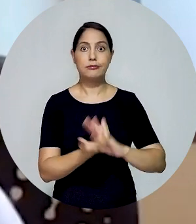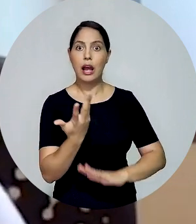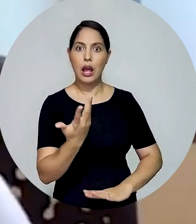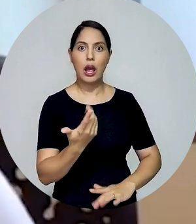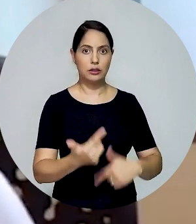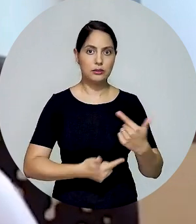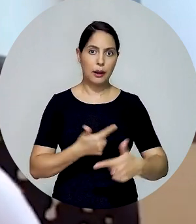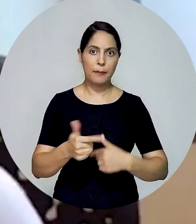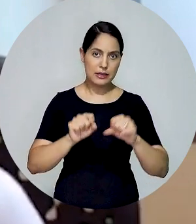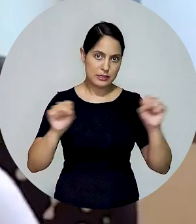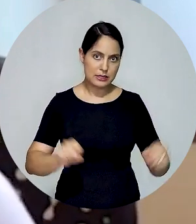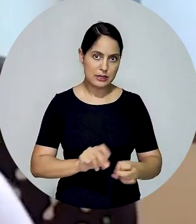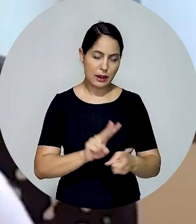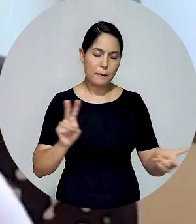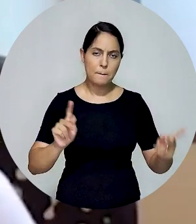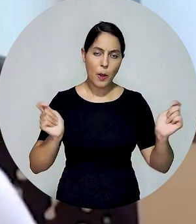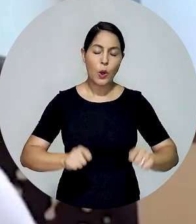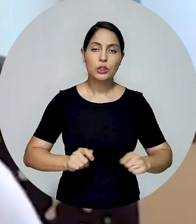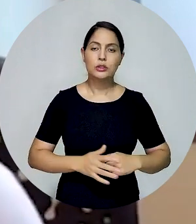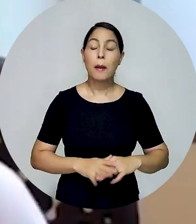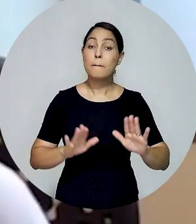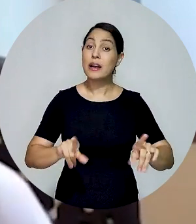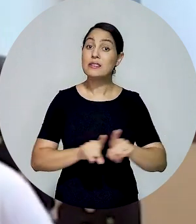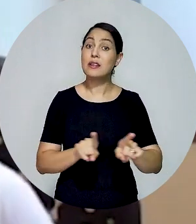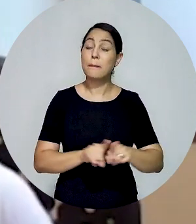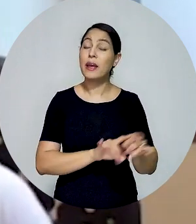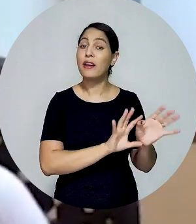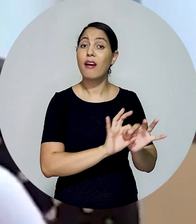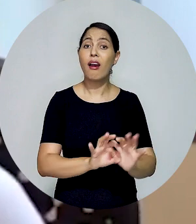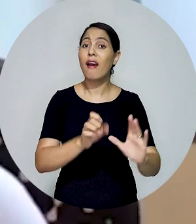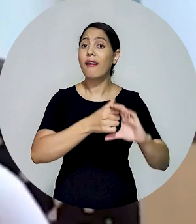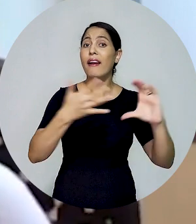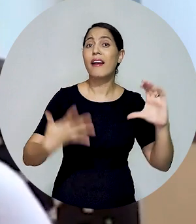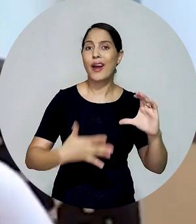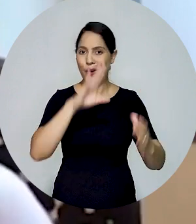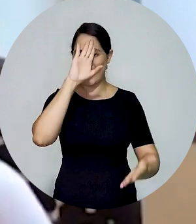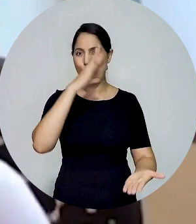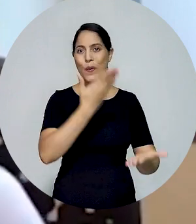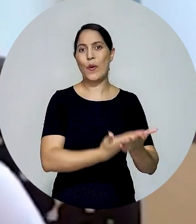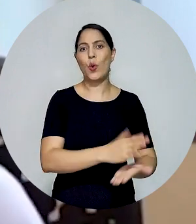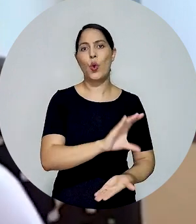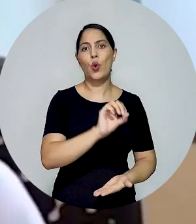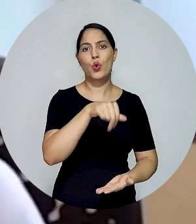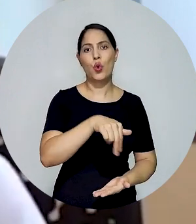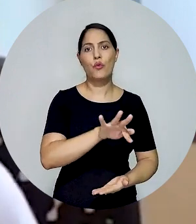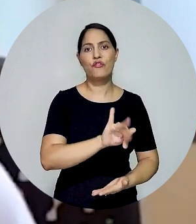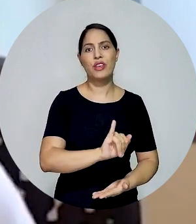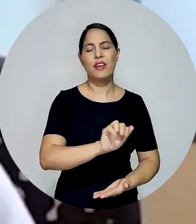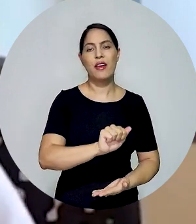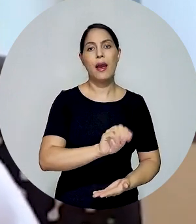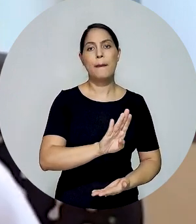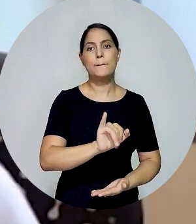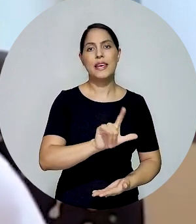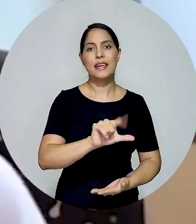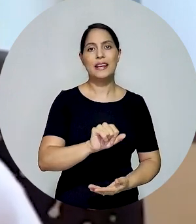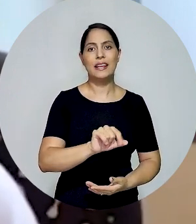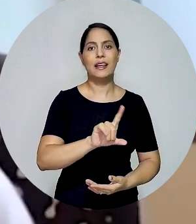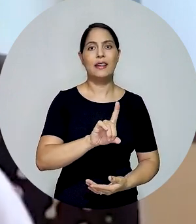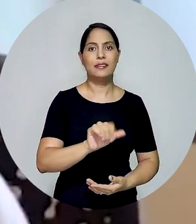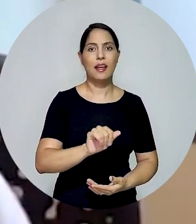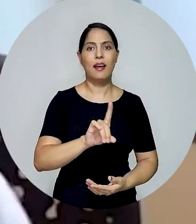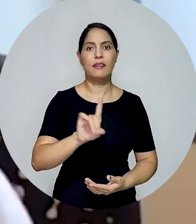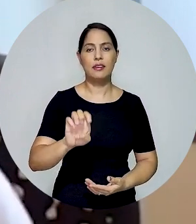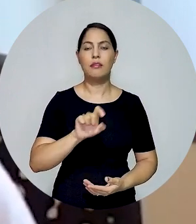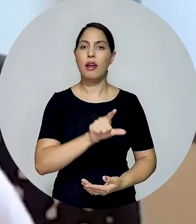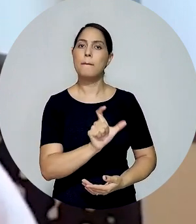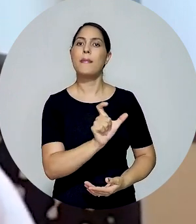operações, mas também tem um aspecto de confiabilidade. E essa é a palavra fundamental quando a